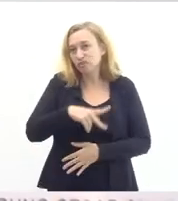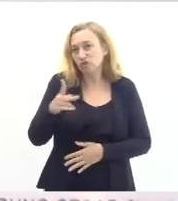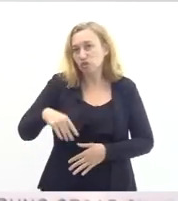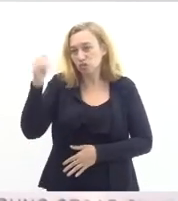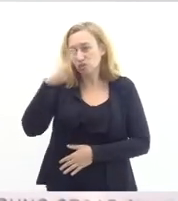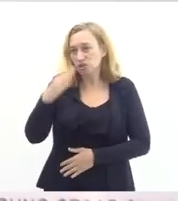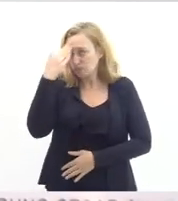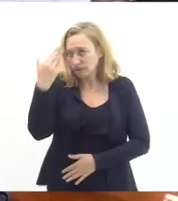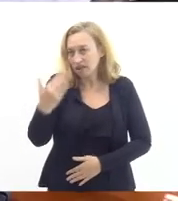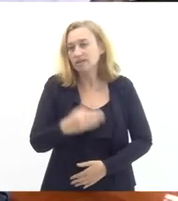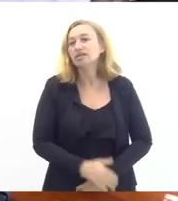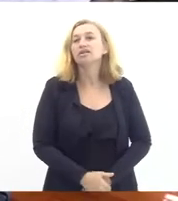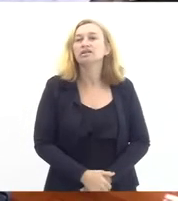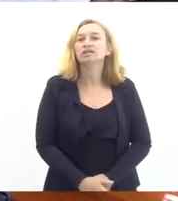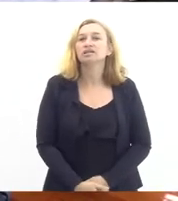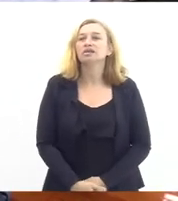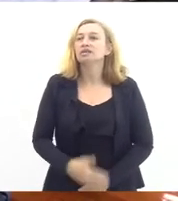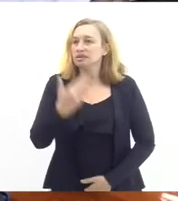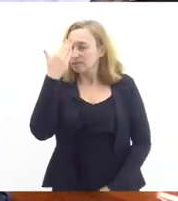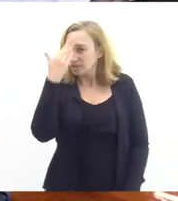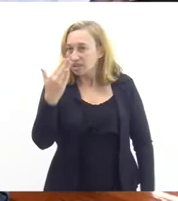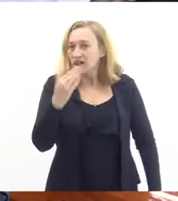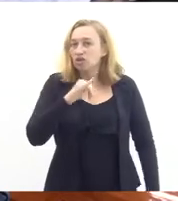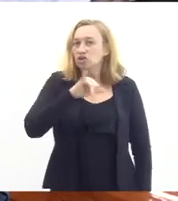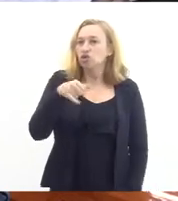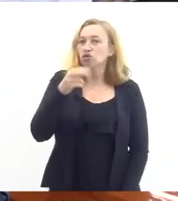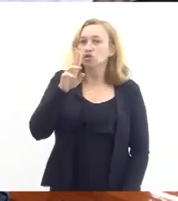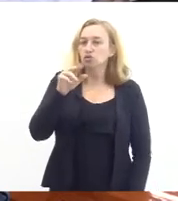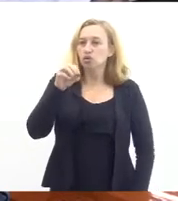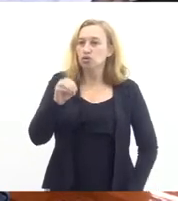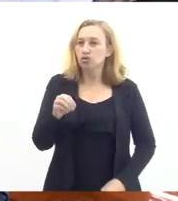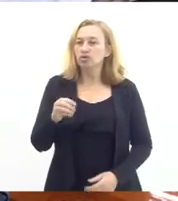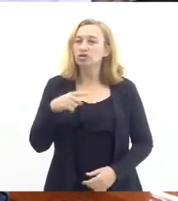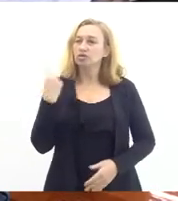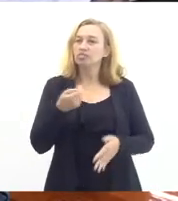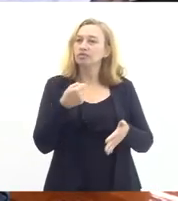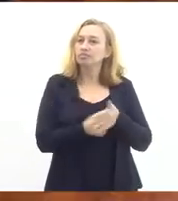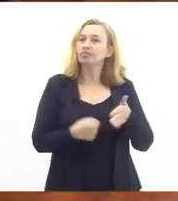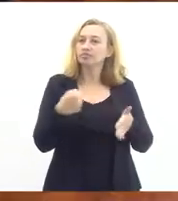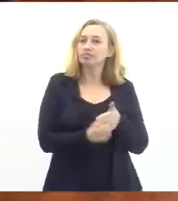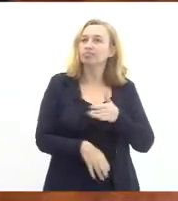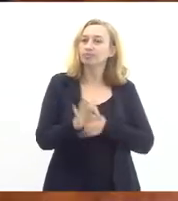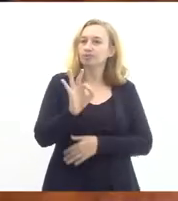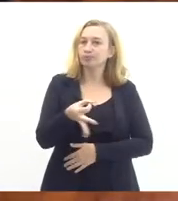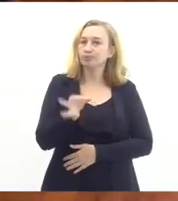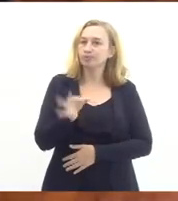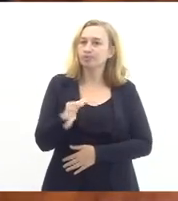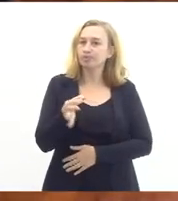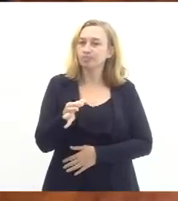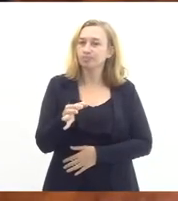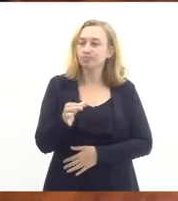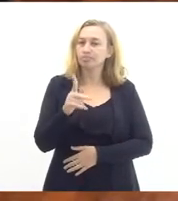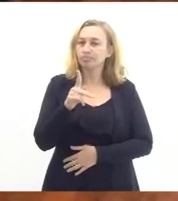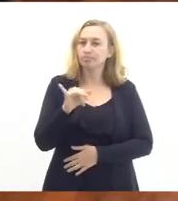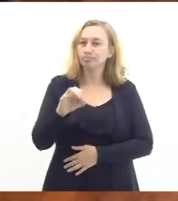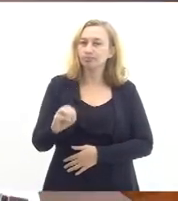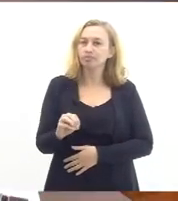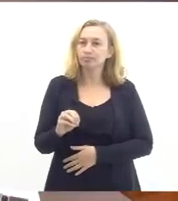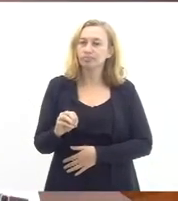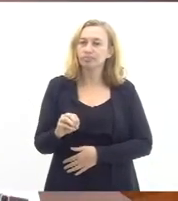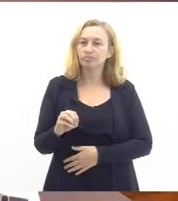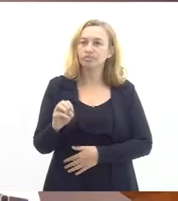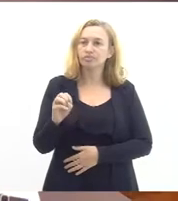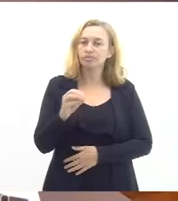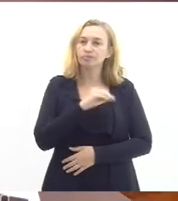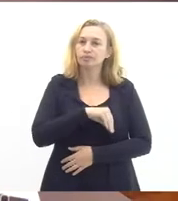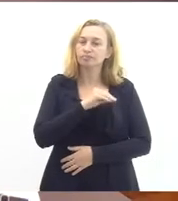Brasil muito obrigado obrigado Júlio a gente está lutando inclusive para que o piso salarial dos professores seja